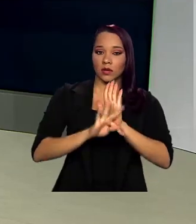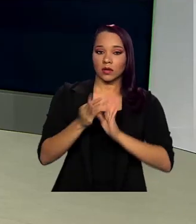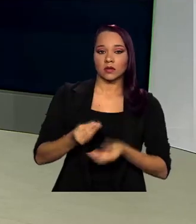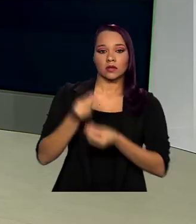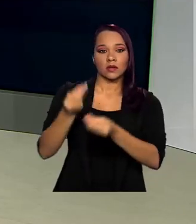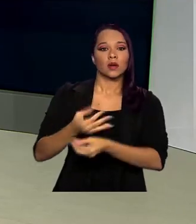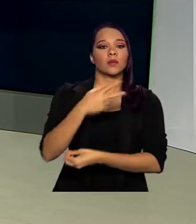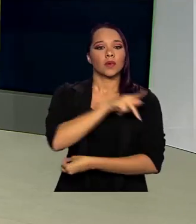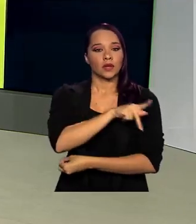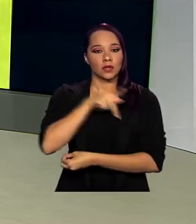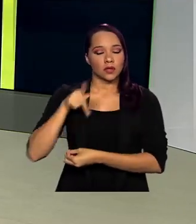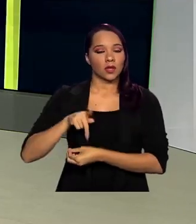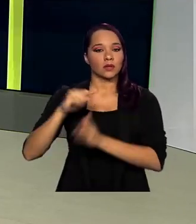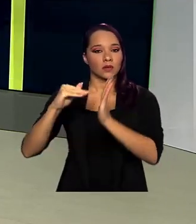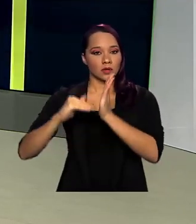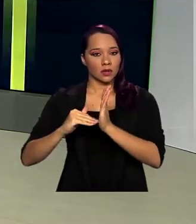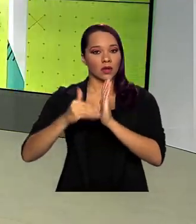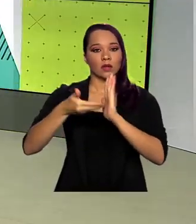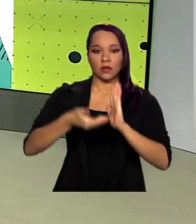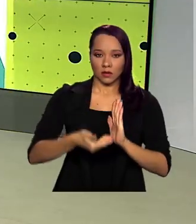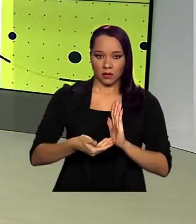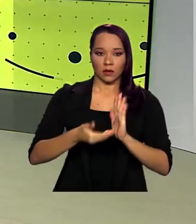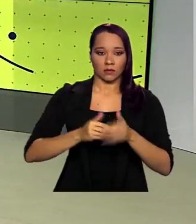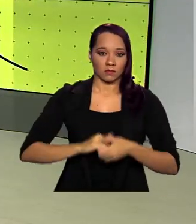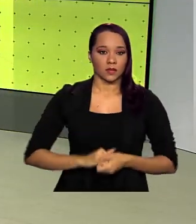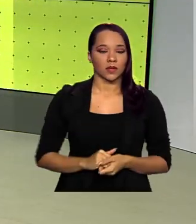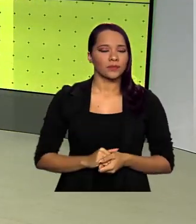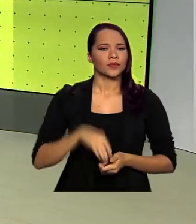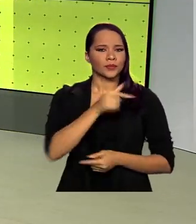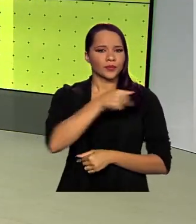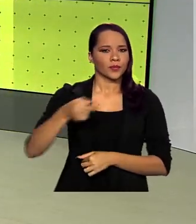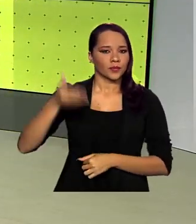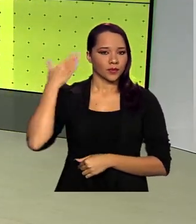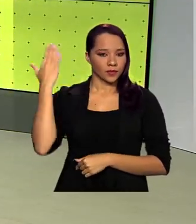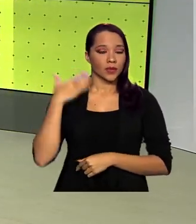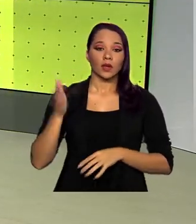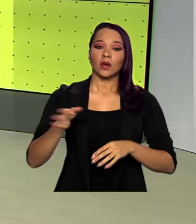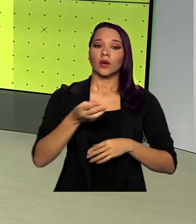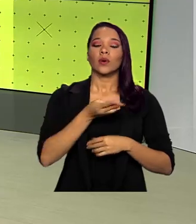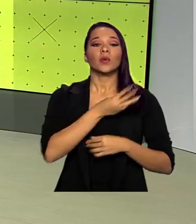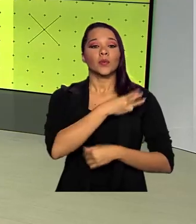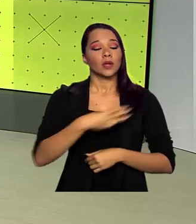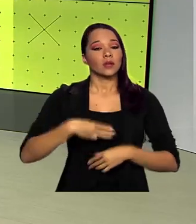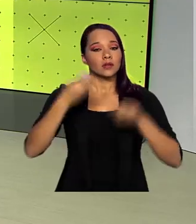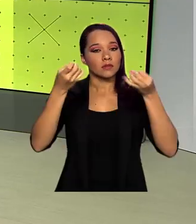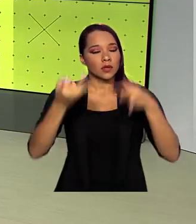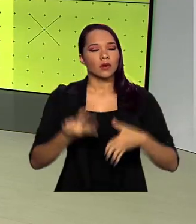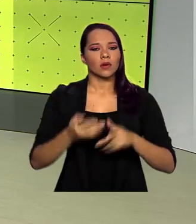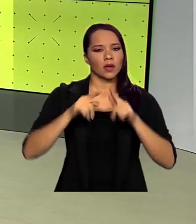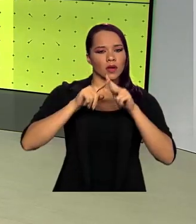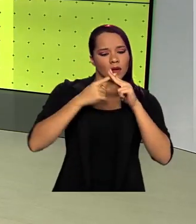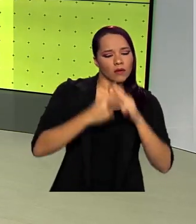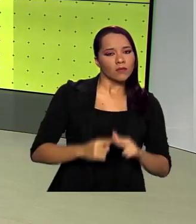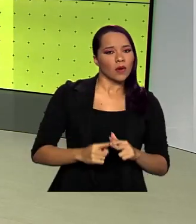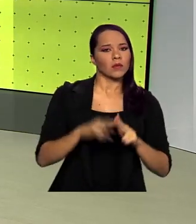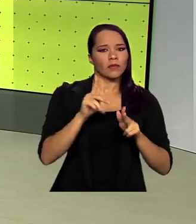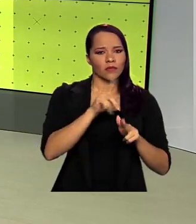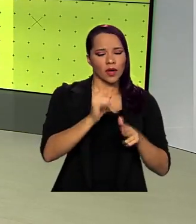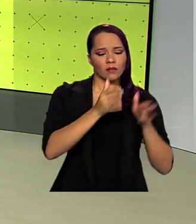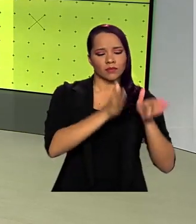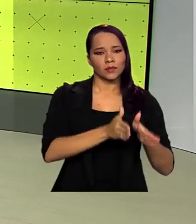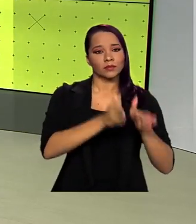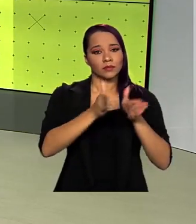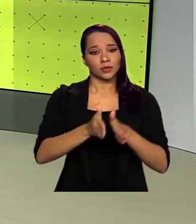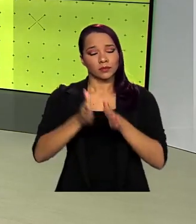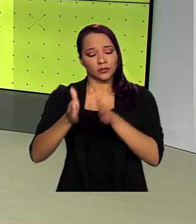presidentes do Senado e da Câmara dos Deputados. Na semana passada, o ministro afirmou que a reforma será fatiada e